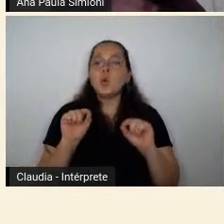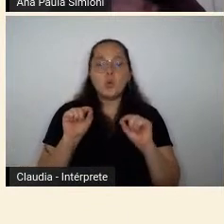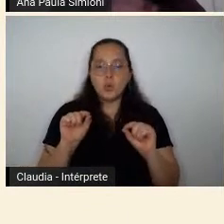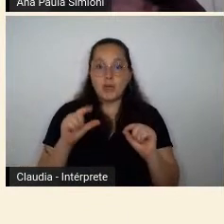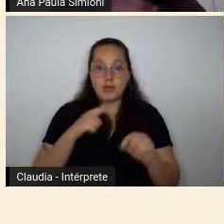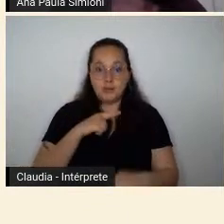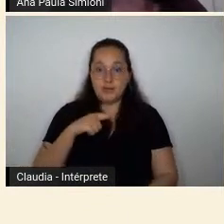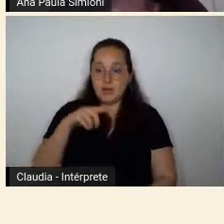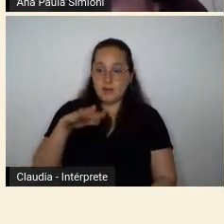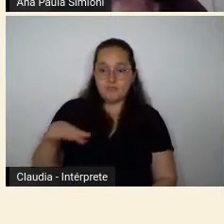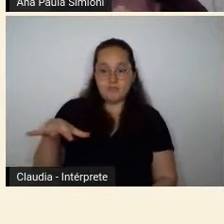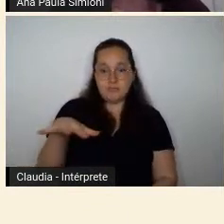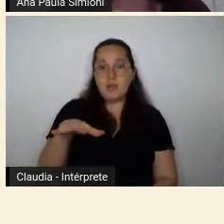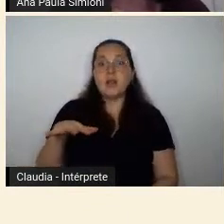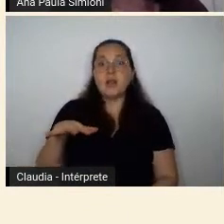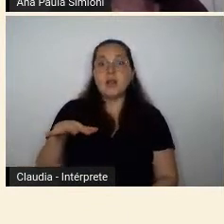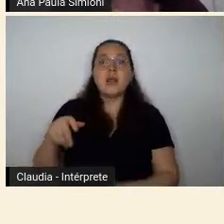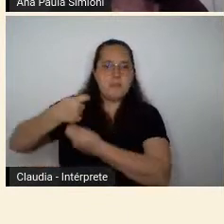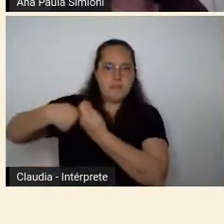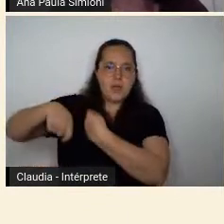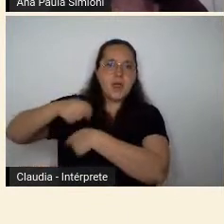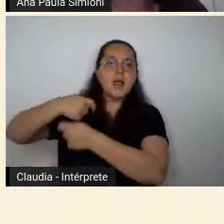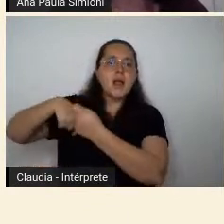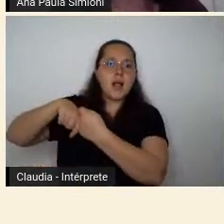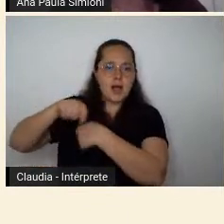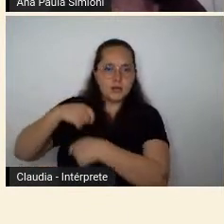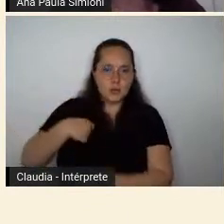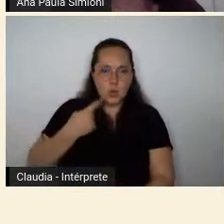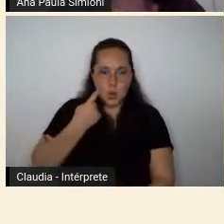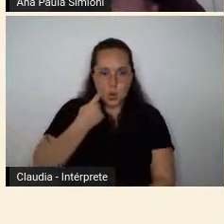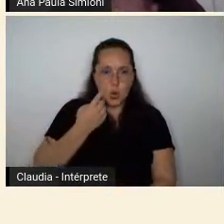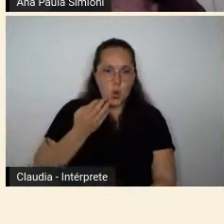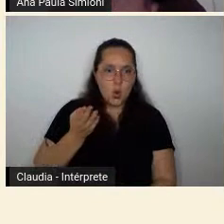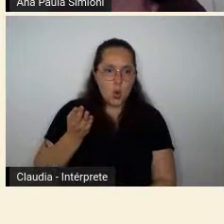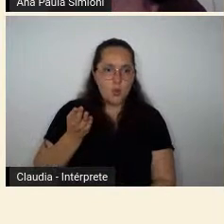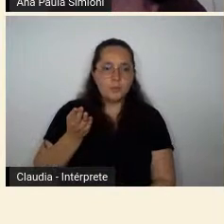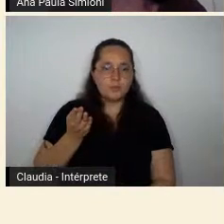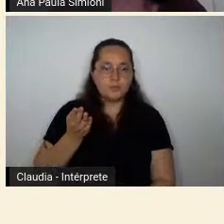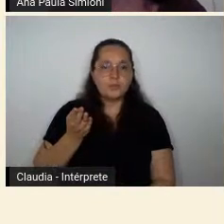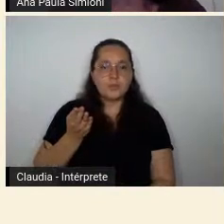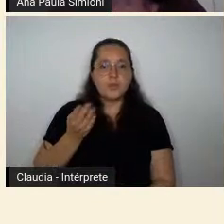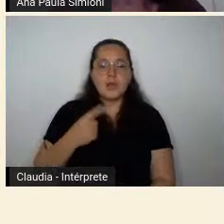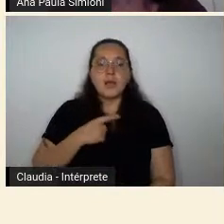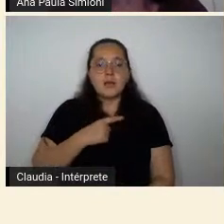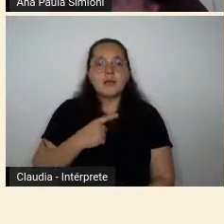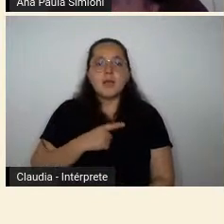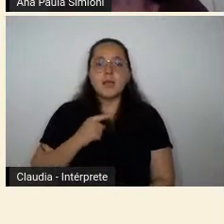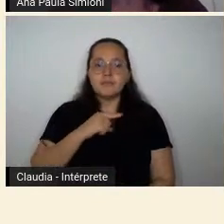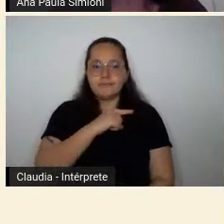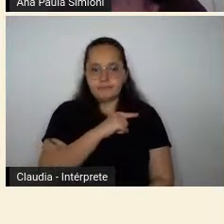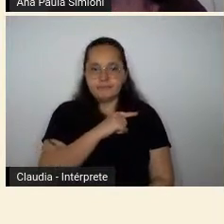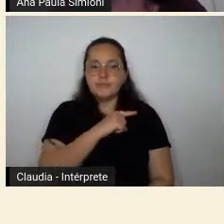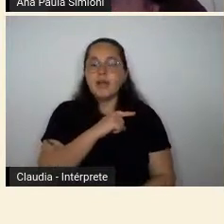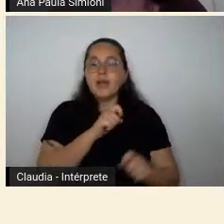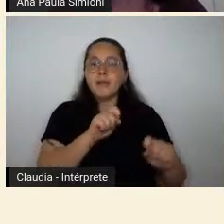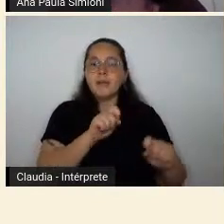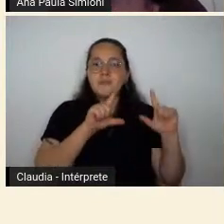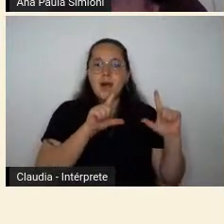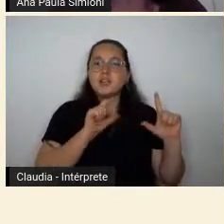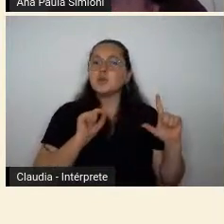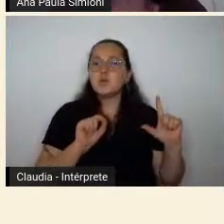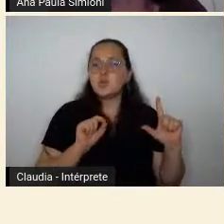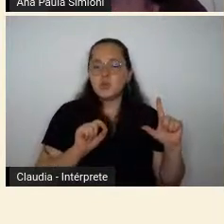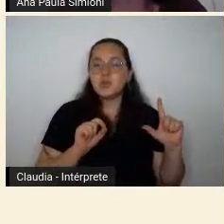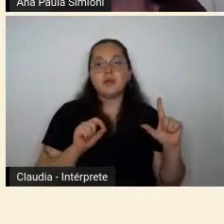esfera do mercado, aqui essa imagem diz respeito à esfera do mercado, e a esfera do Estado, não no sentido de uma política